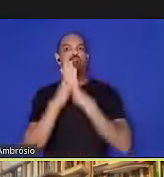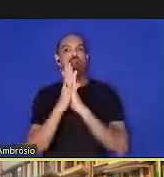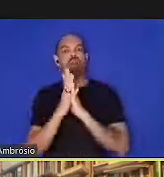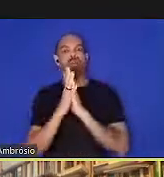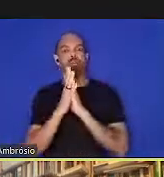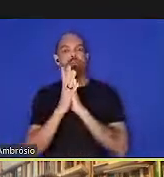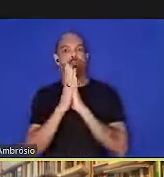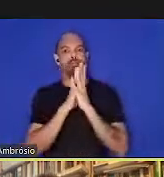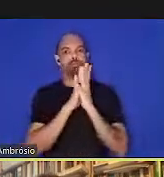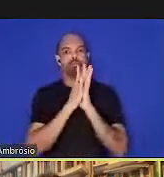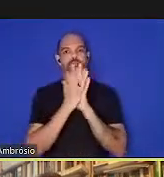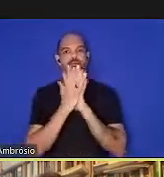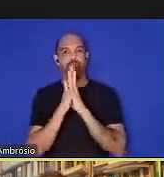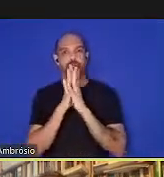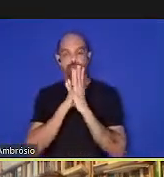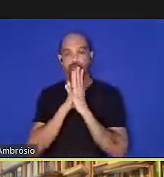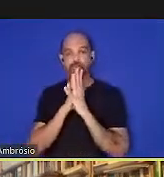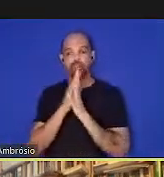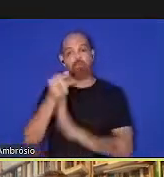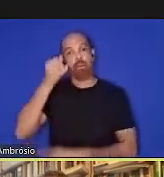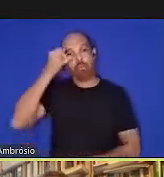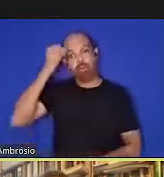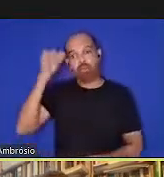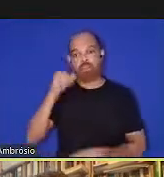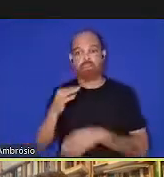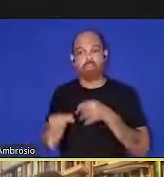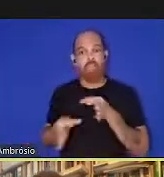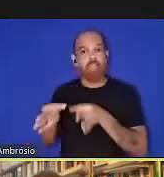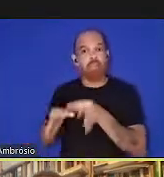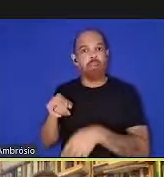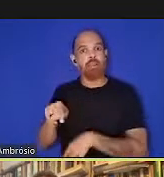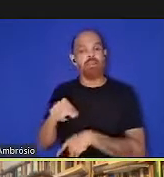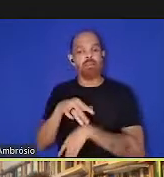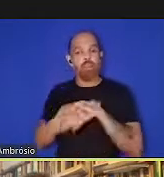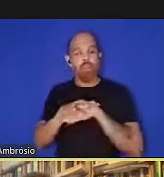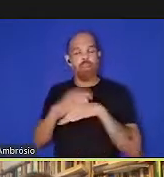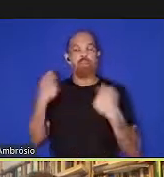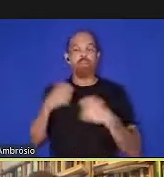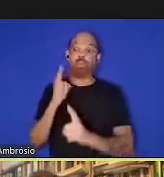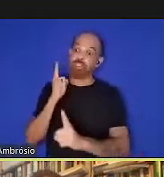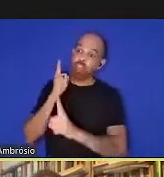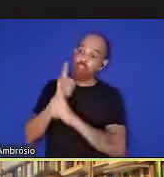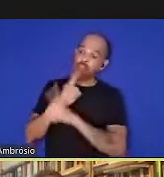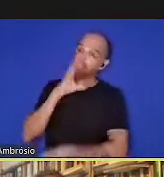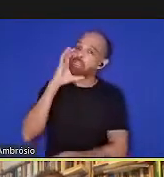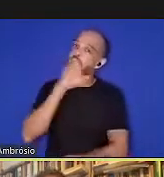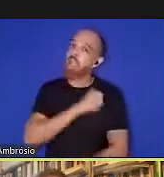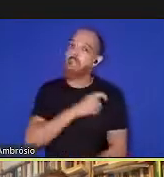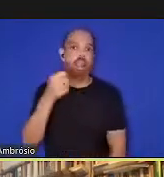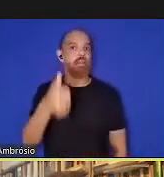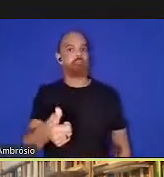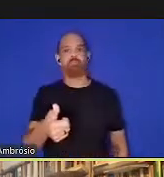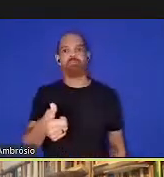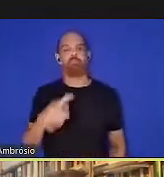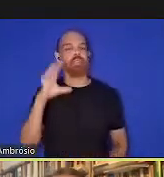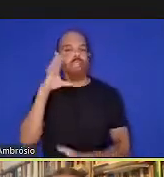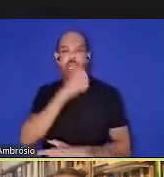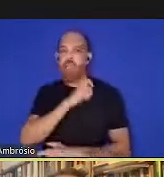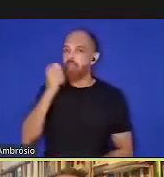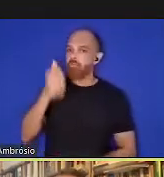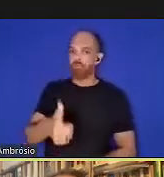E para a prevenção e o tratamento dessa doença, nós tínhamos que diagnosticá-la rápida, rapidamente.